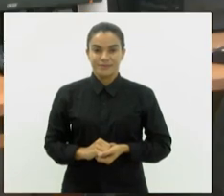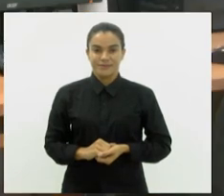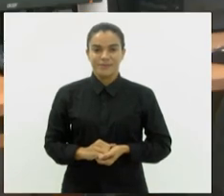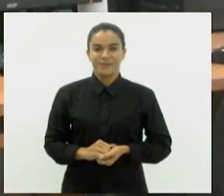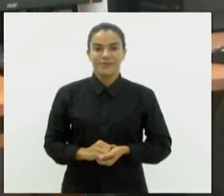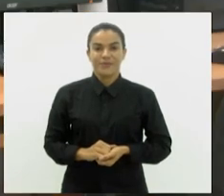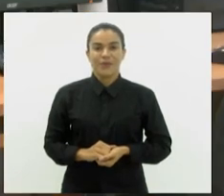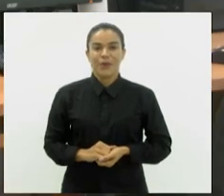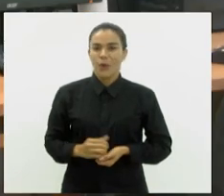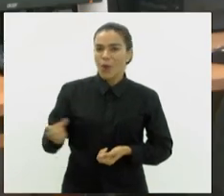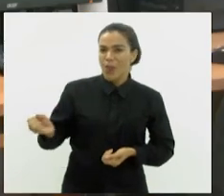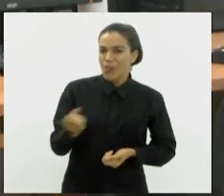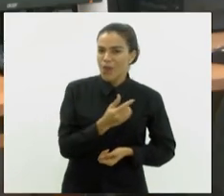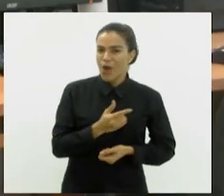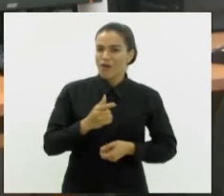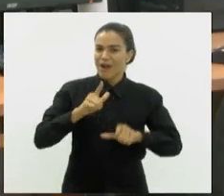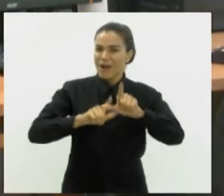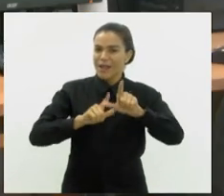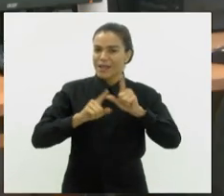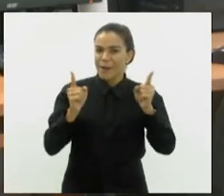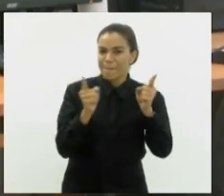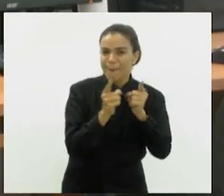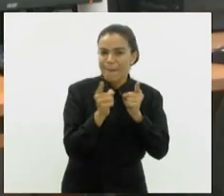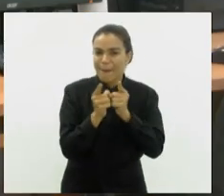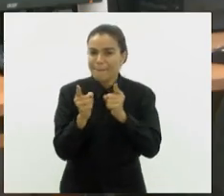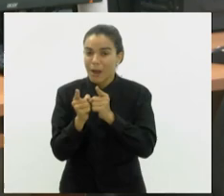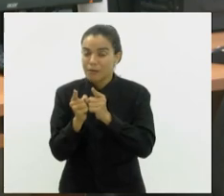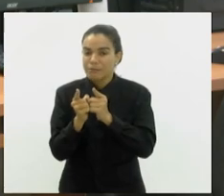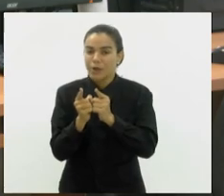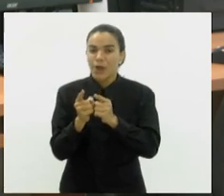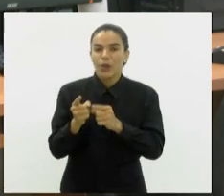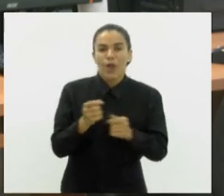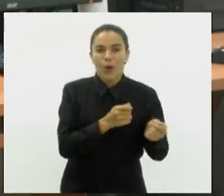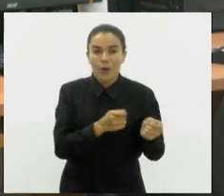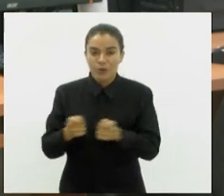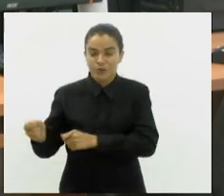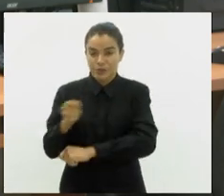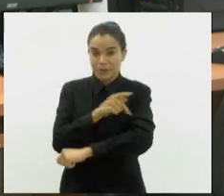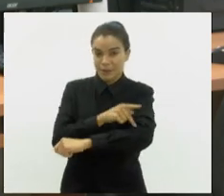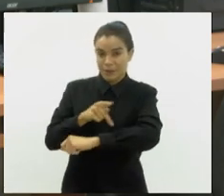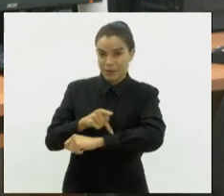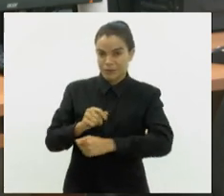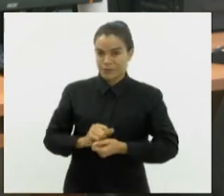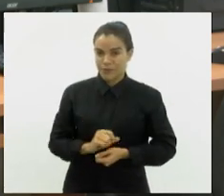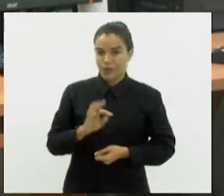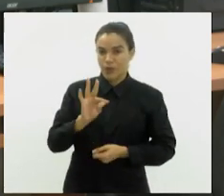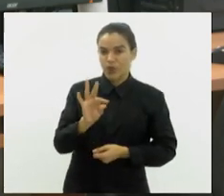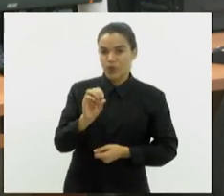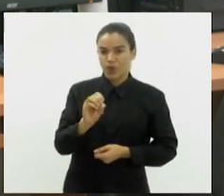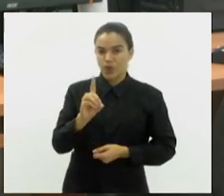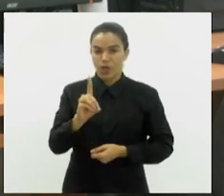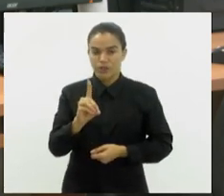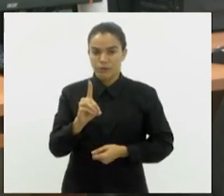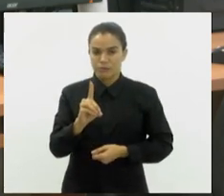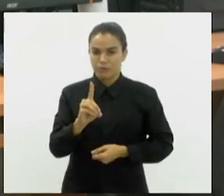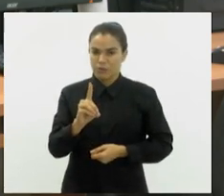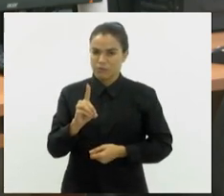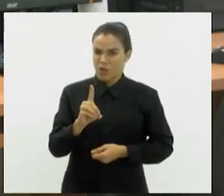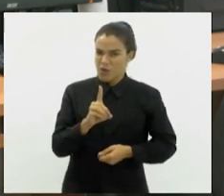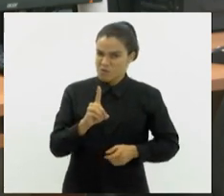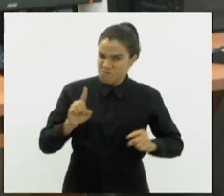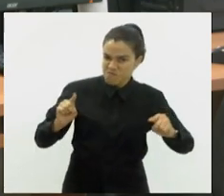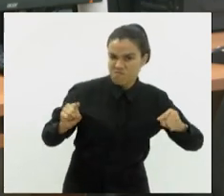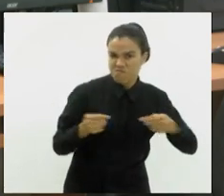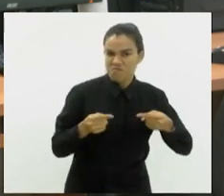Uma nova sigla passou a fazer parte da rotina pedagógica, o TOD. O transtorno opositivo desafiador